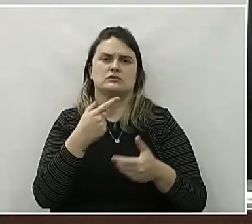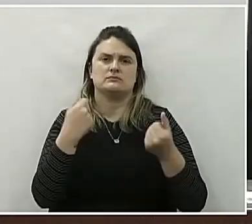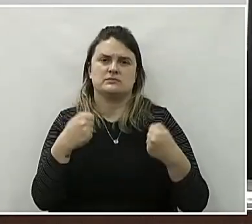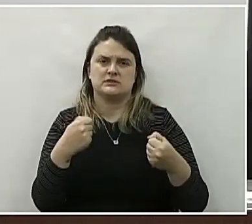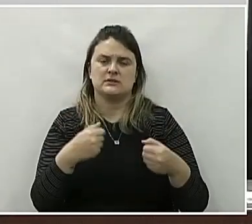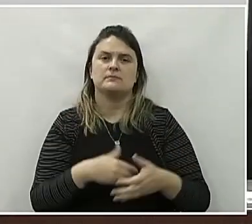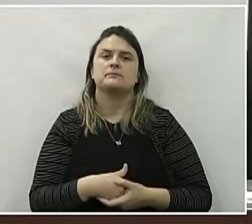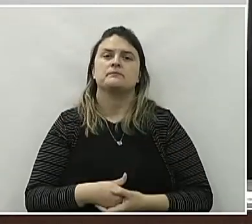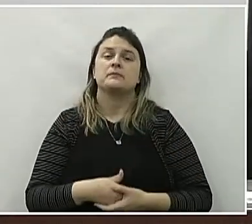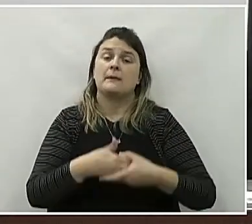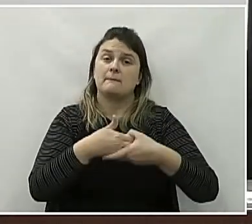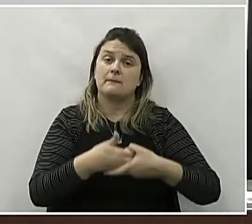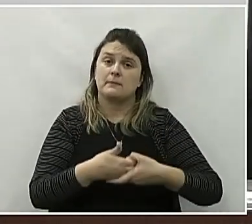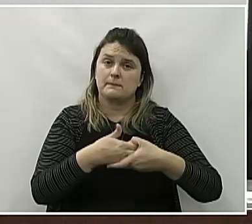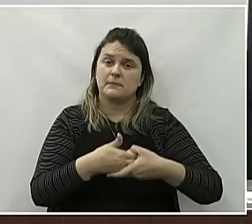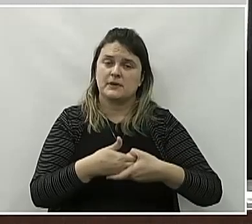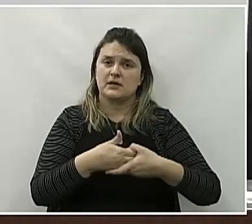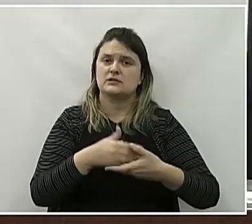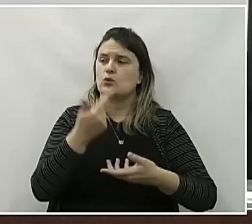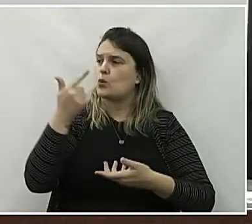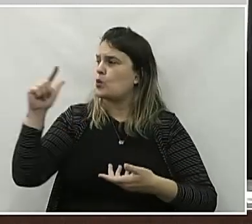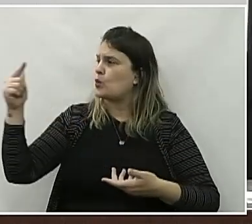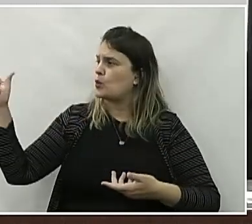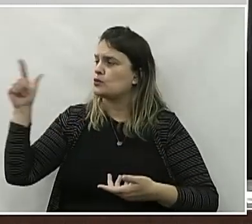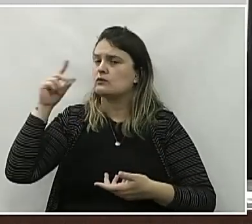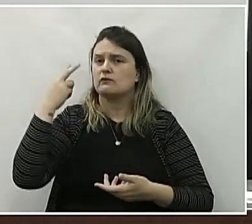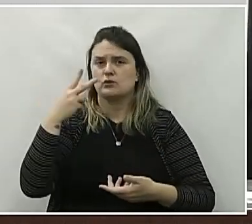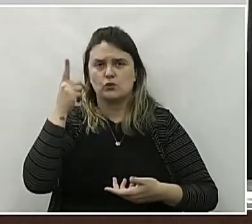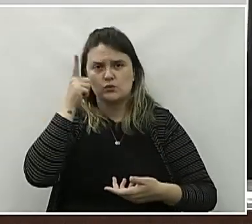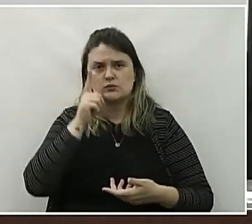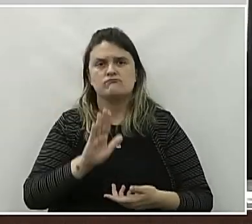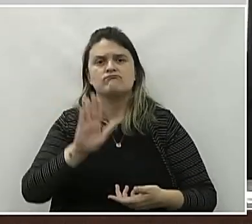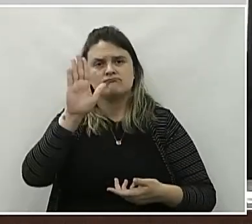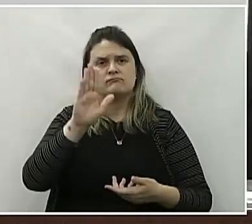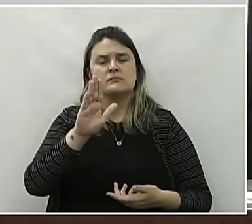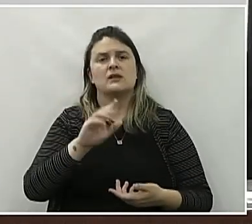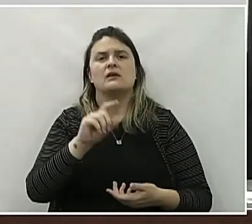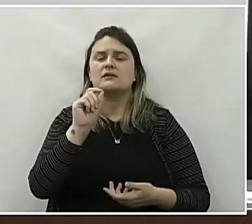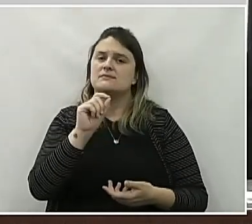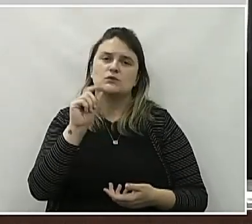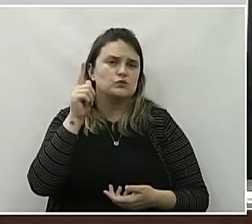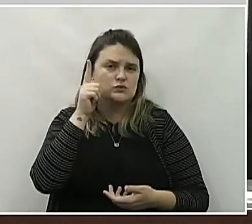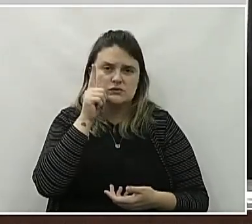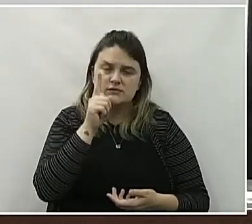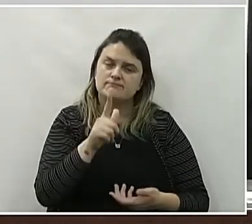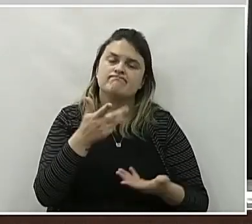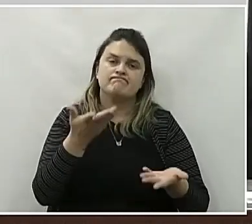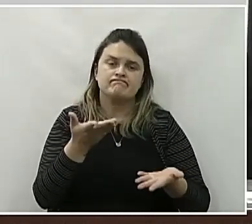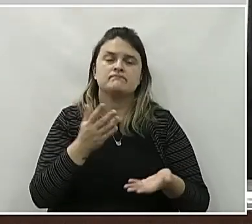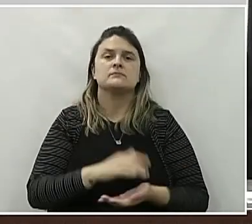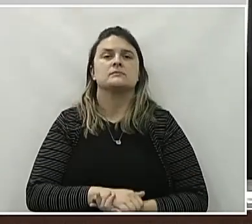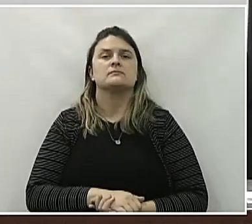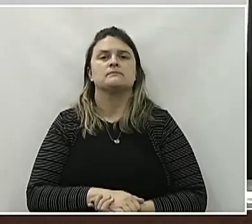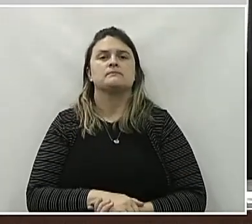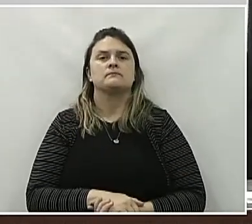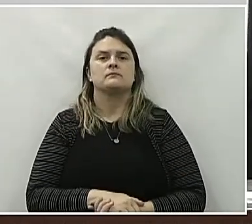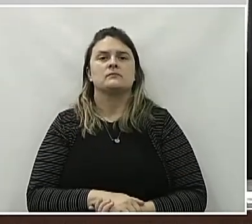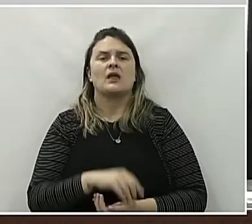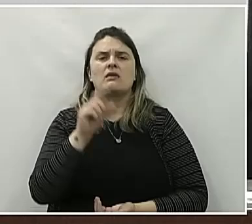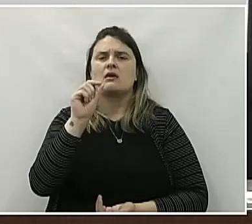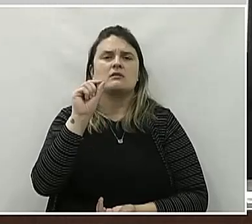Também parabenizar aí os demais que se reelegeram e aqueles que não conseguiram aí